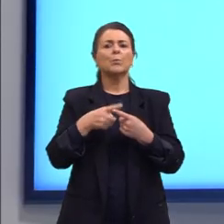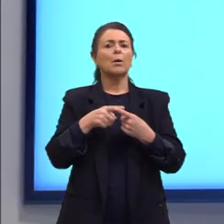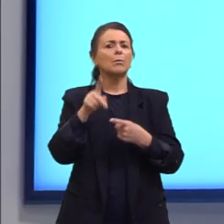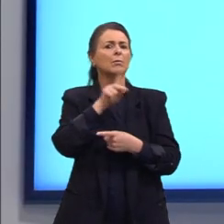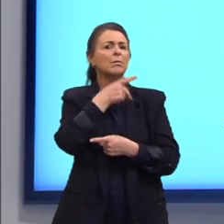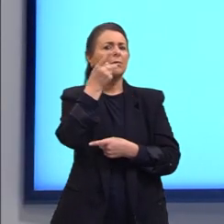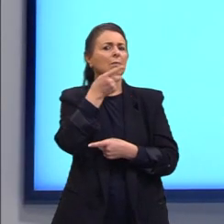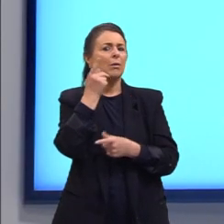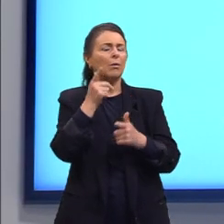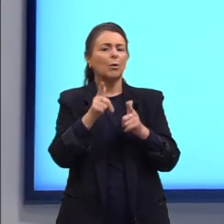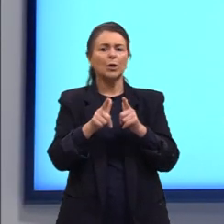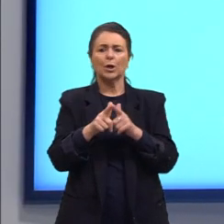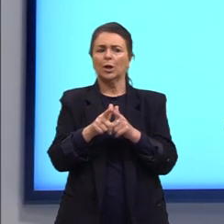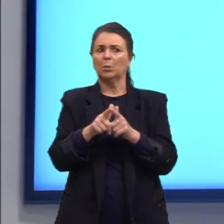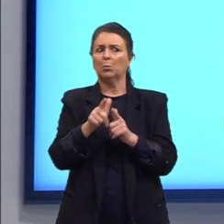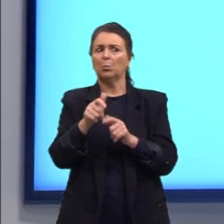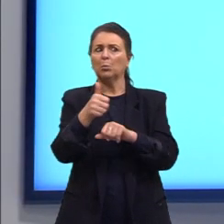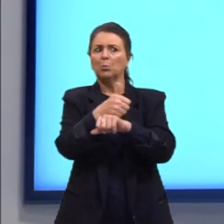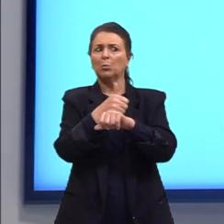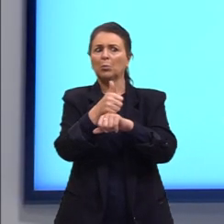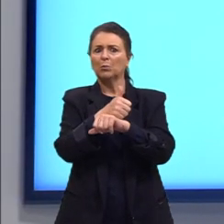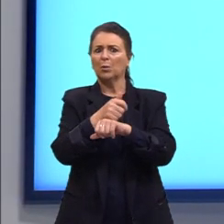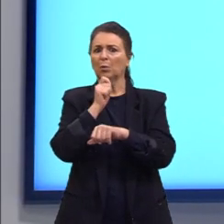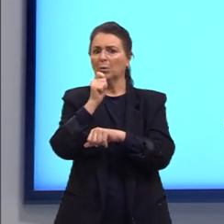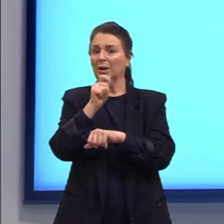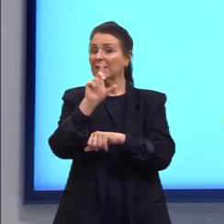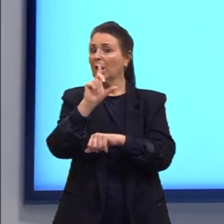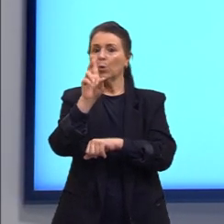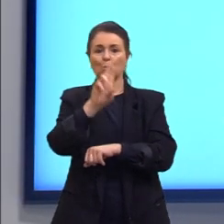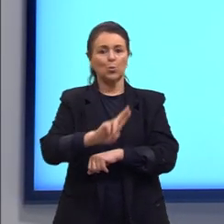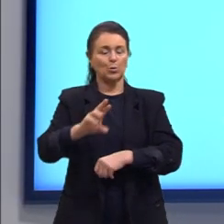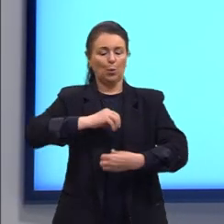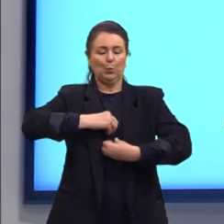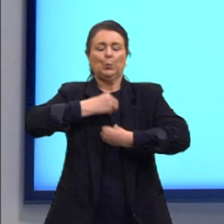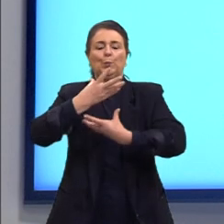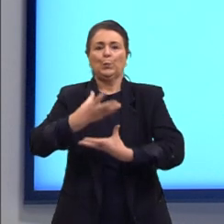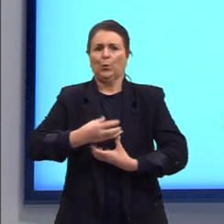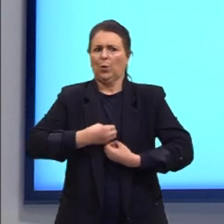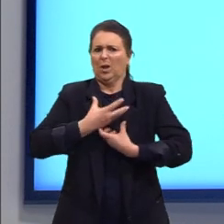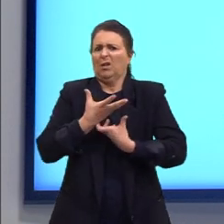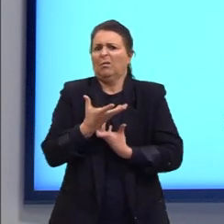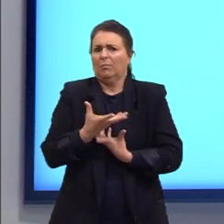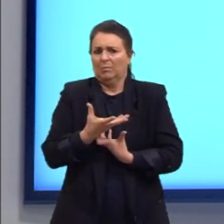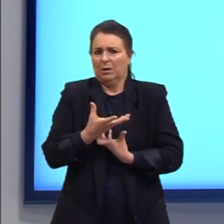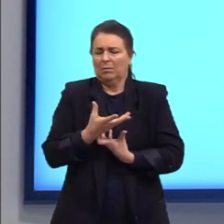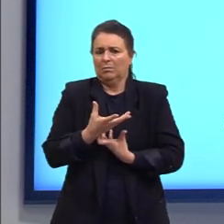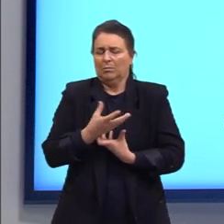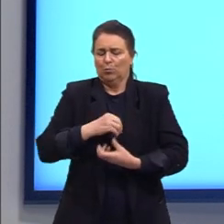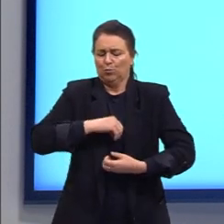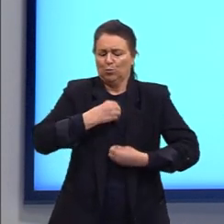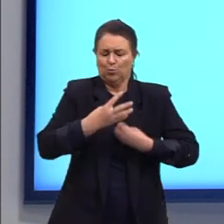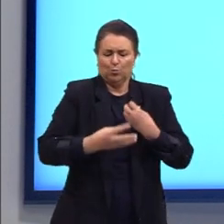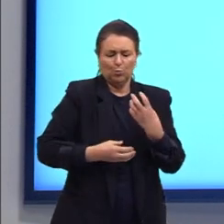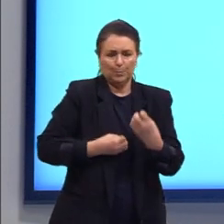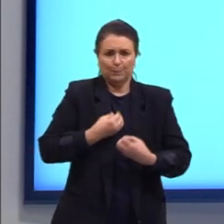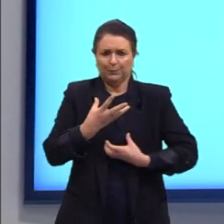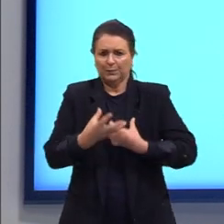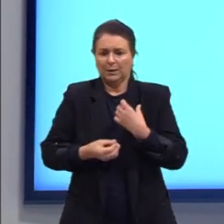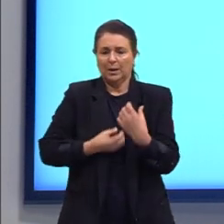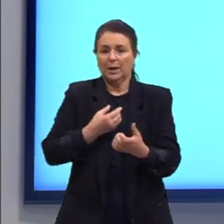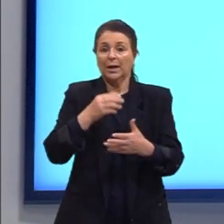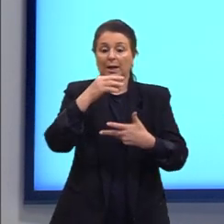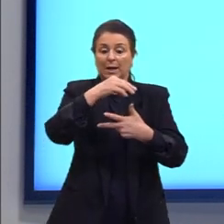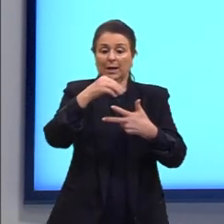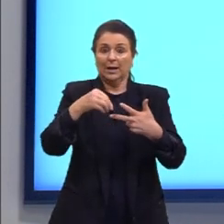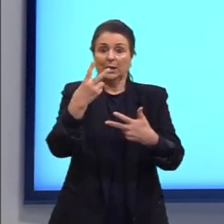jornalistas não escrevem em forma de poema. E daí eu trago aqui, no Enem de 2016,